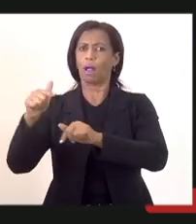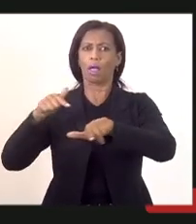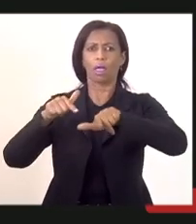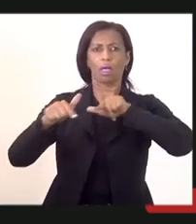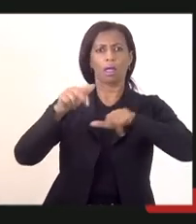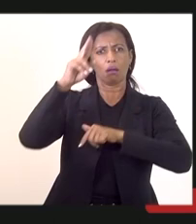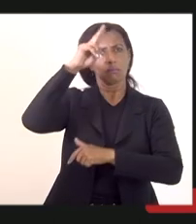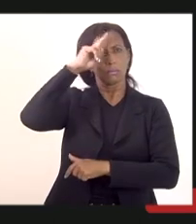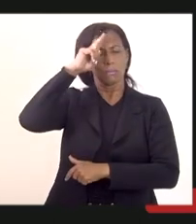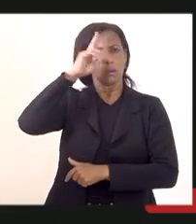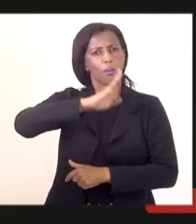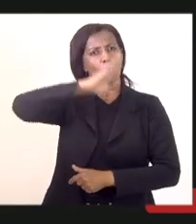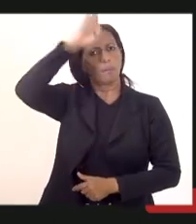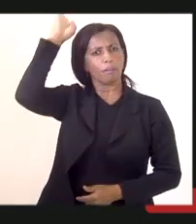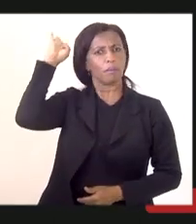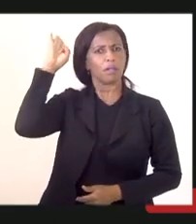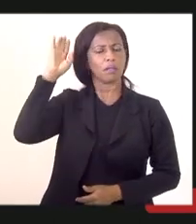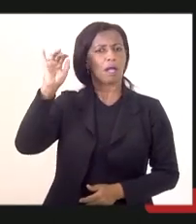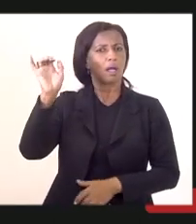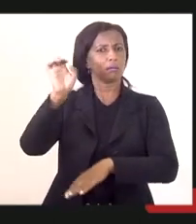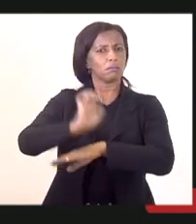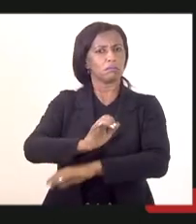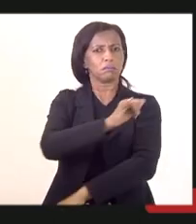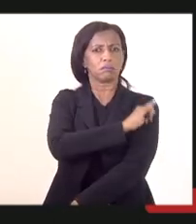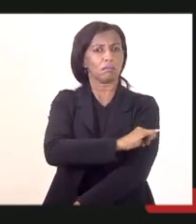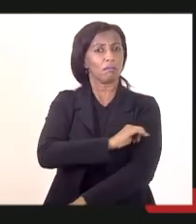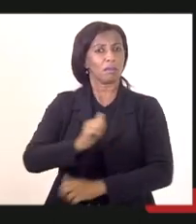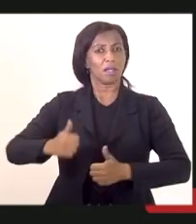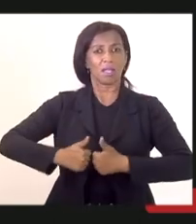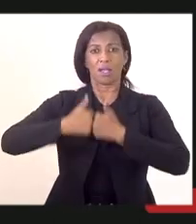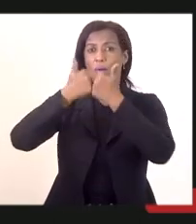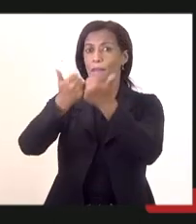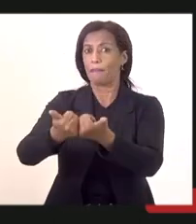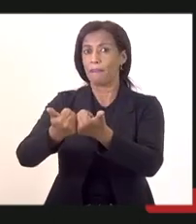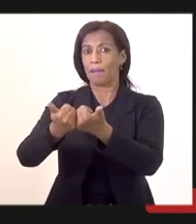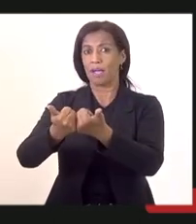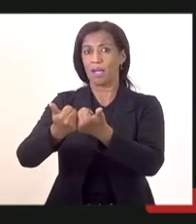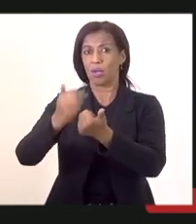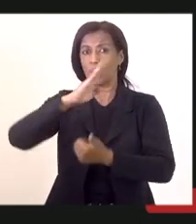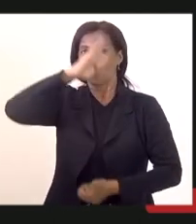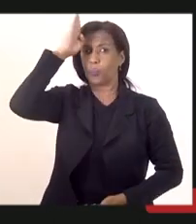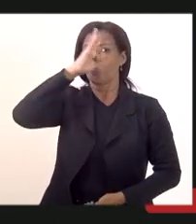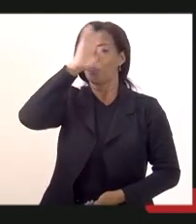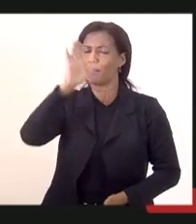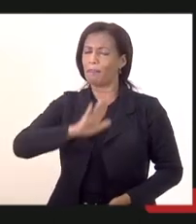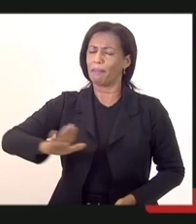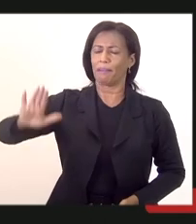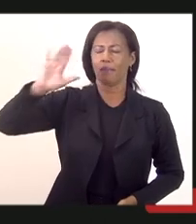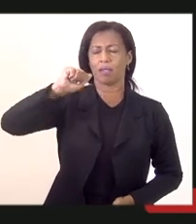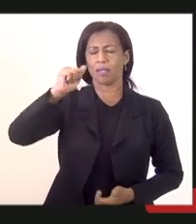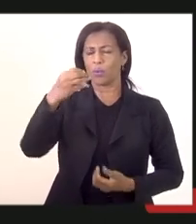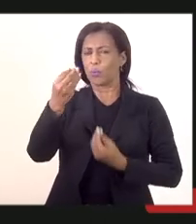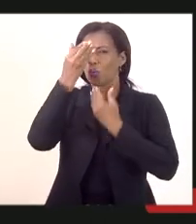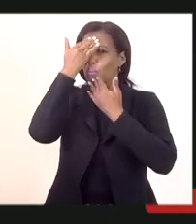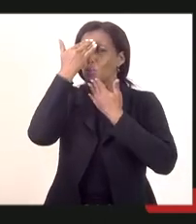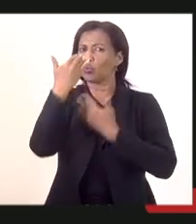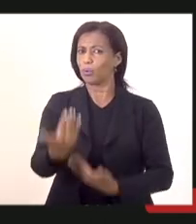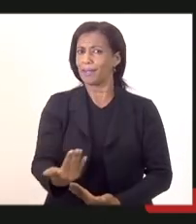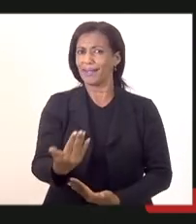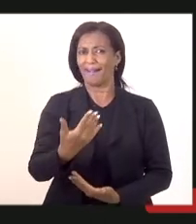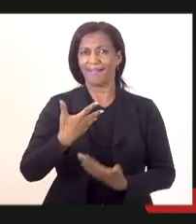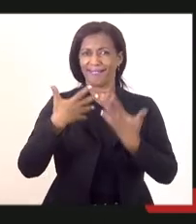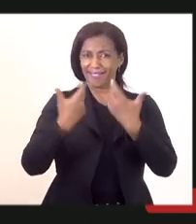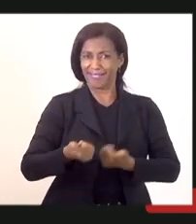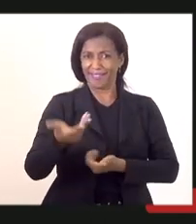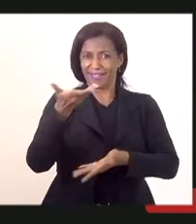do Estado do Rio de Janeiro, que, diga-se de passagem, é o melhor Corpo de Bombeiros do Brasil. Muito obrigado pela honra de deixar eu participar desse